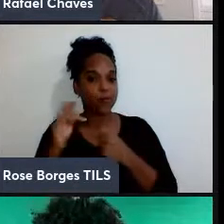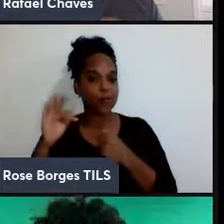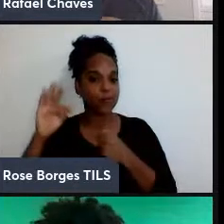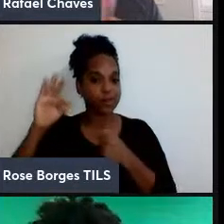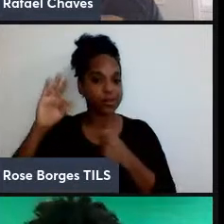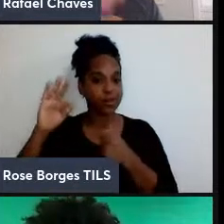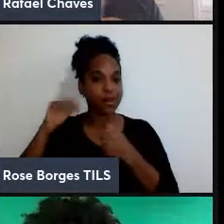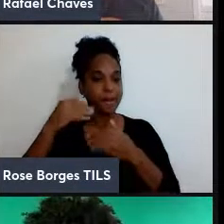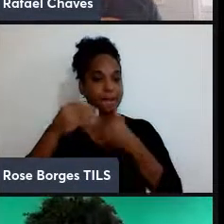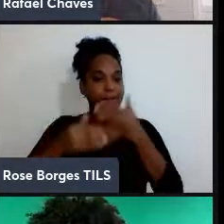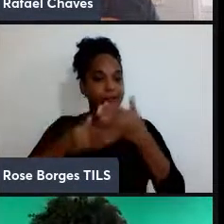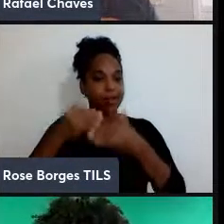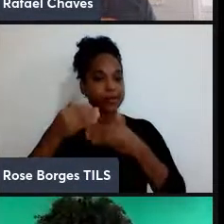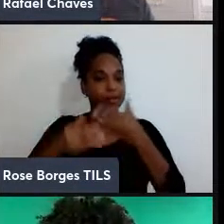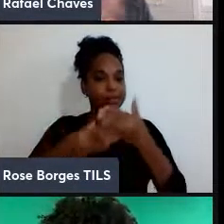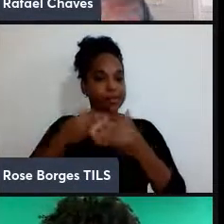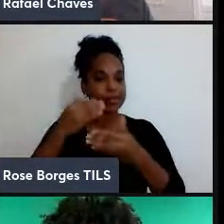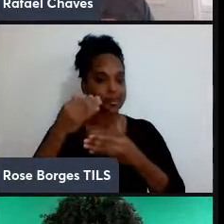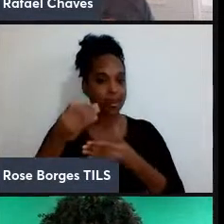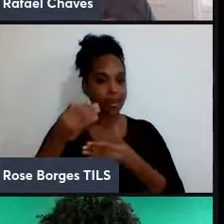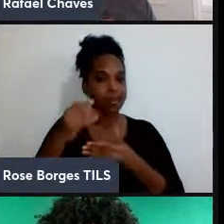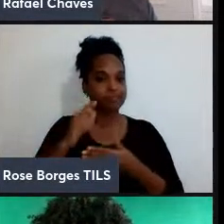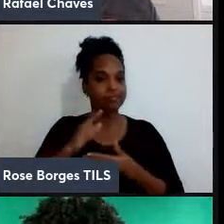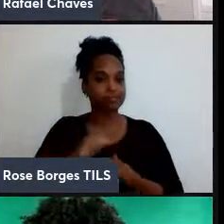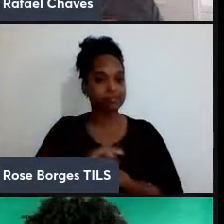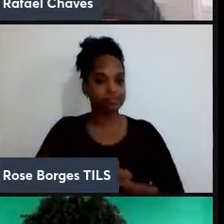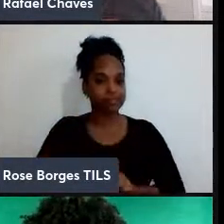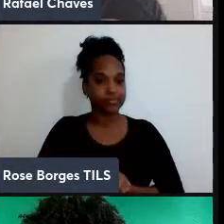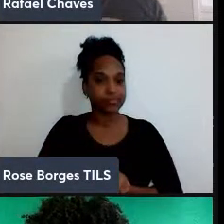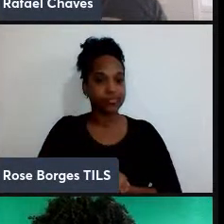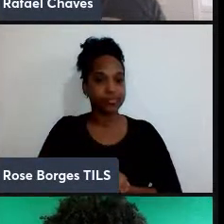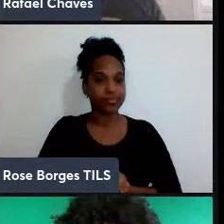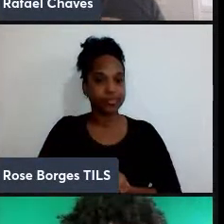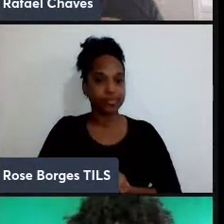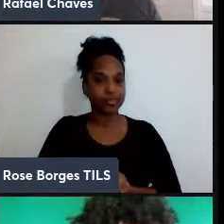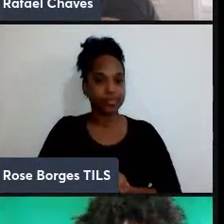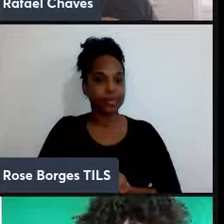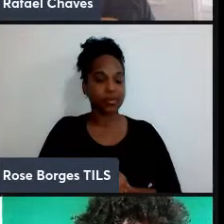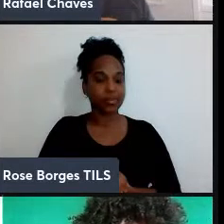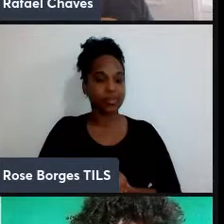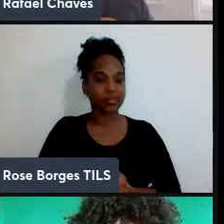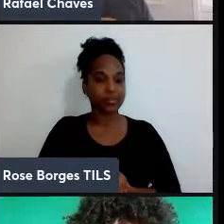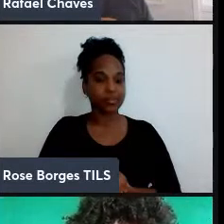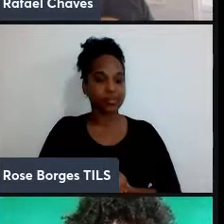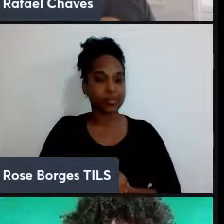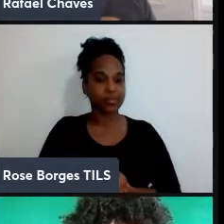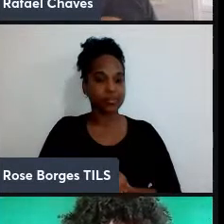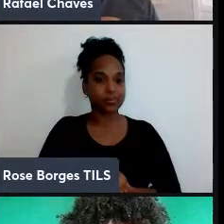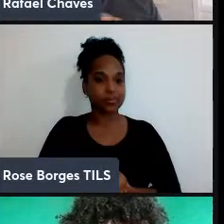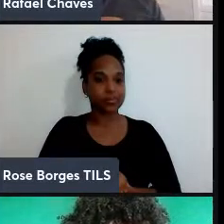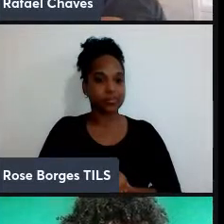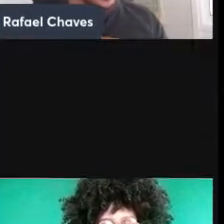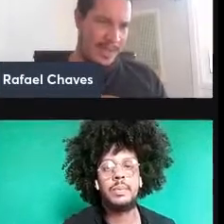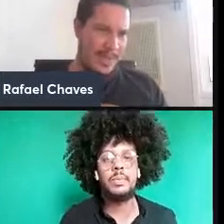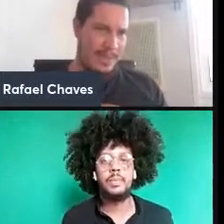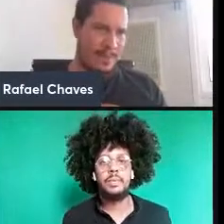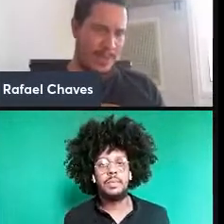informação. Seja o campo eletromagnético de uma onda de rádio, seja o campo magnético no